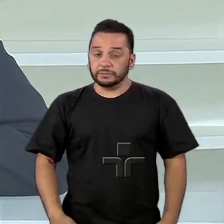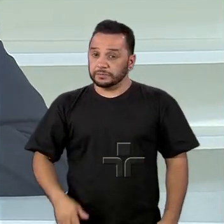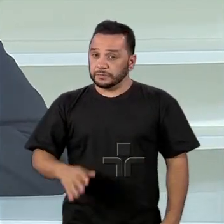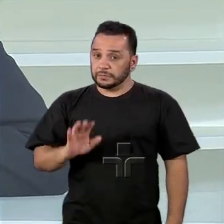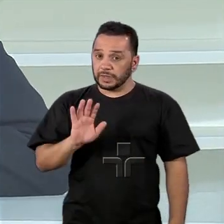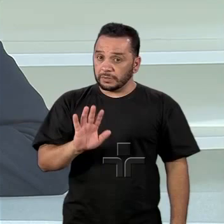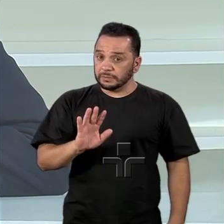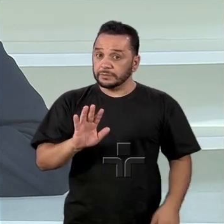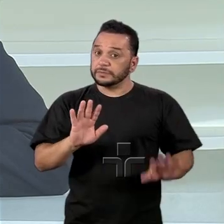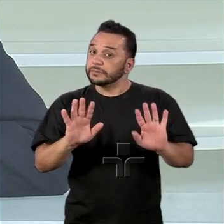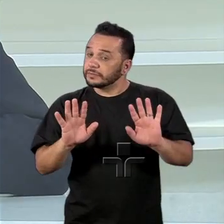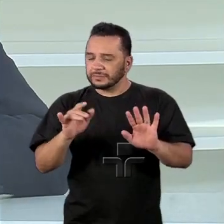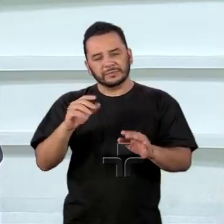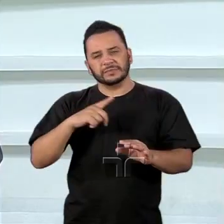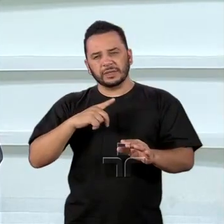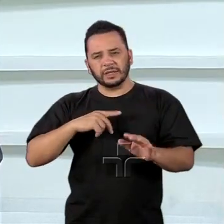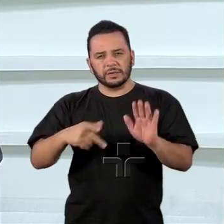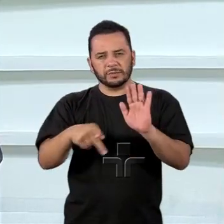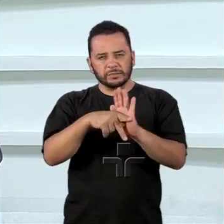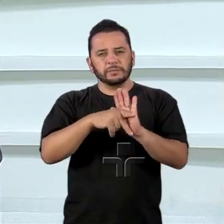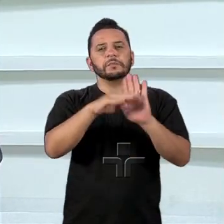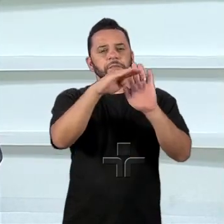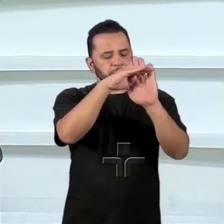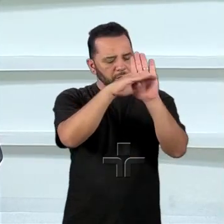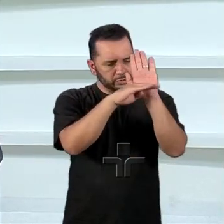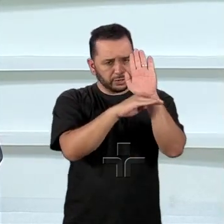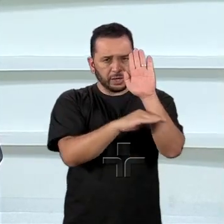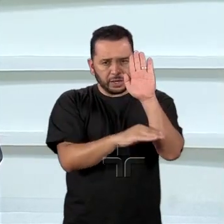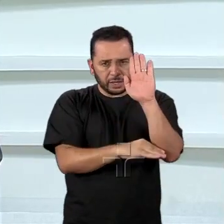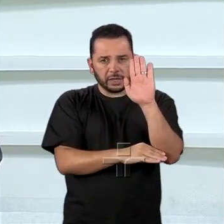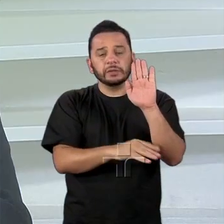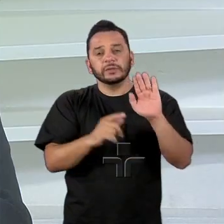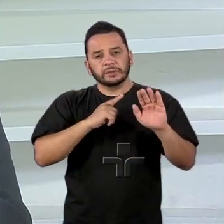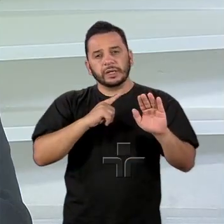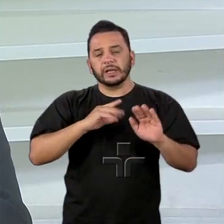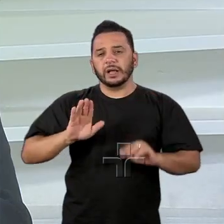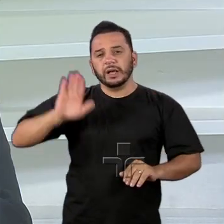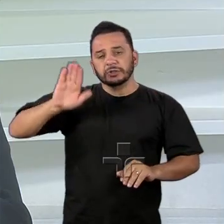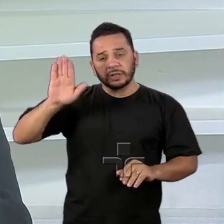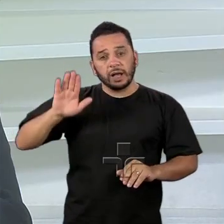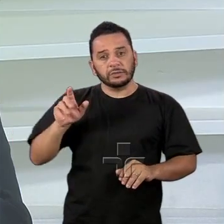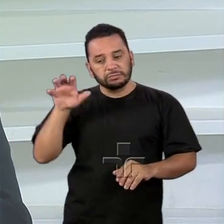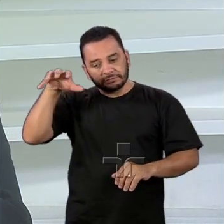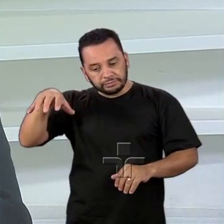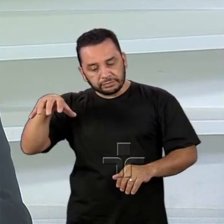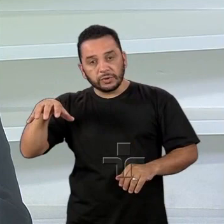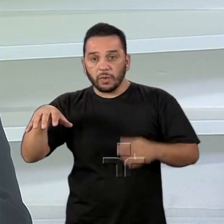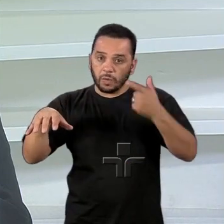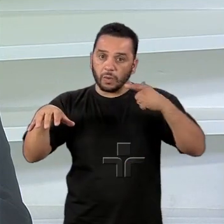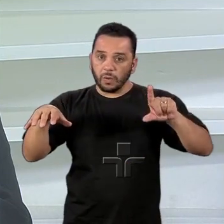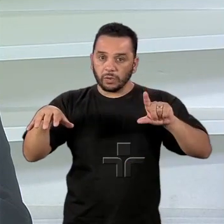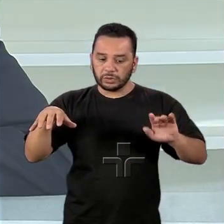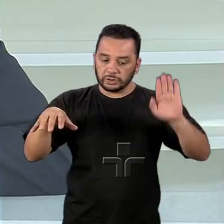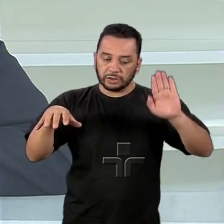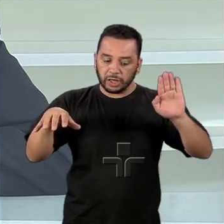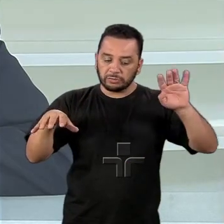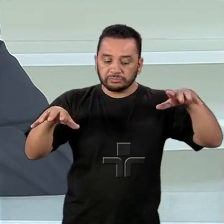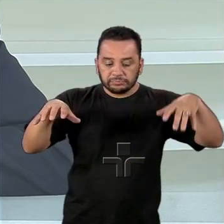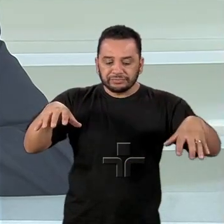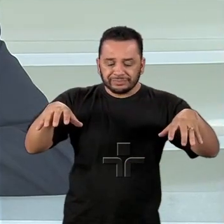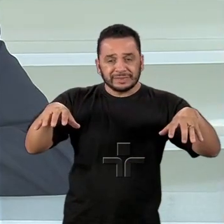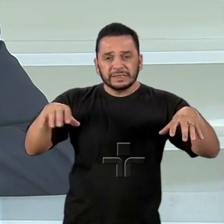tanto de um candidato quanto de outro, você tem muitas incertezas